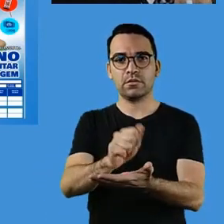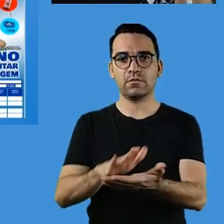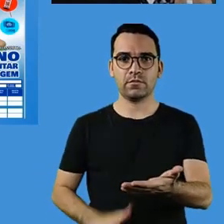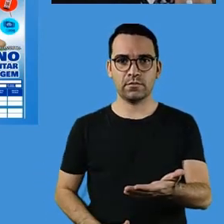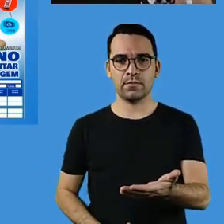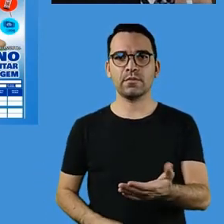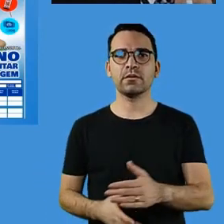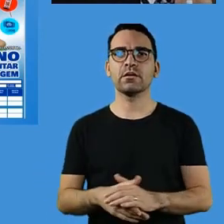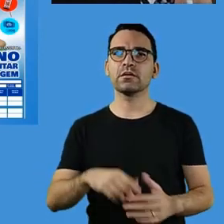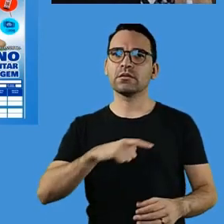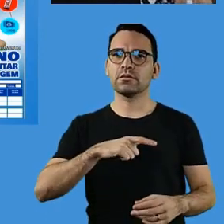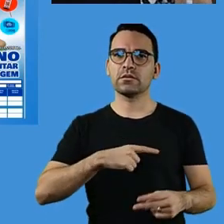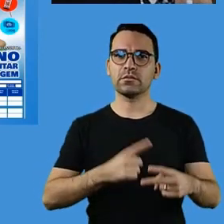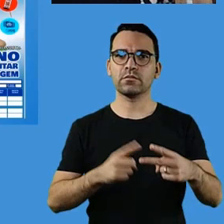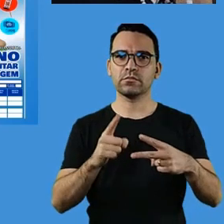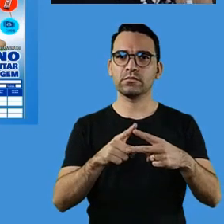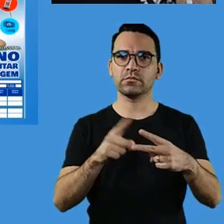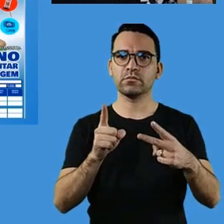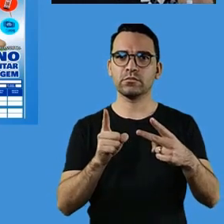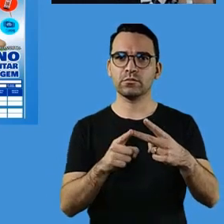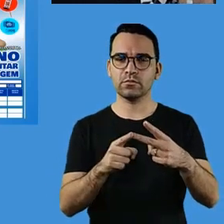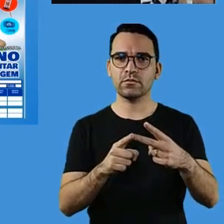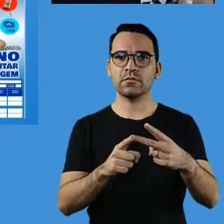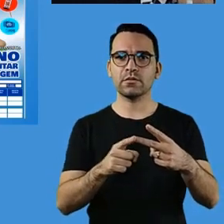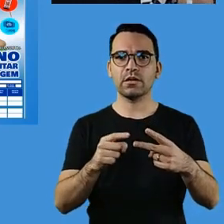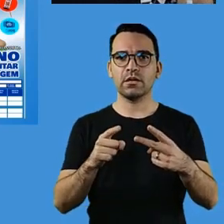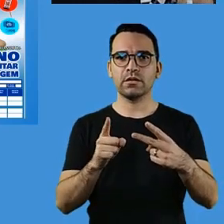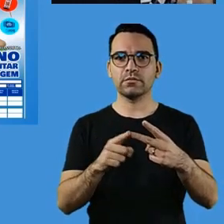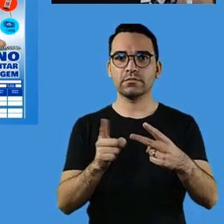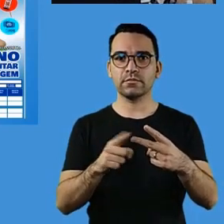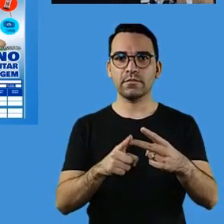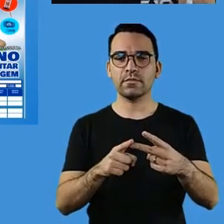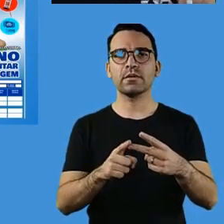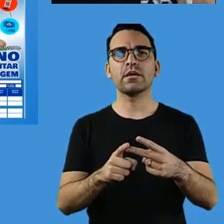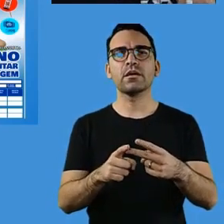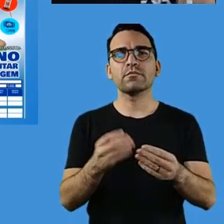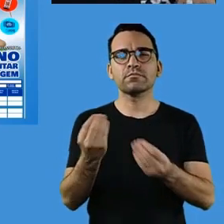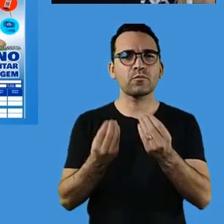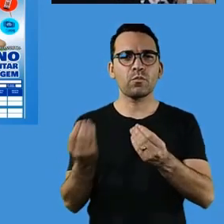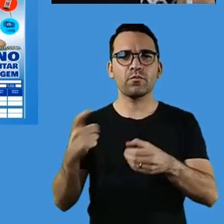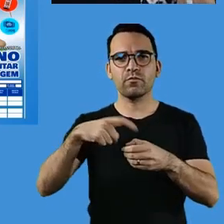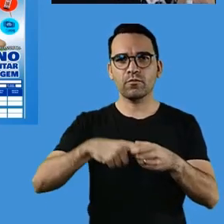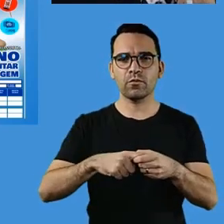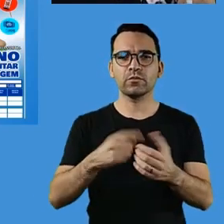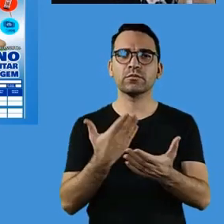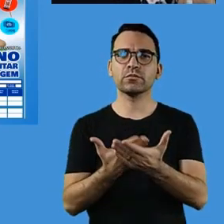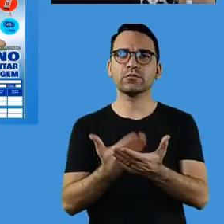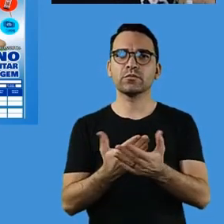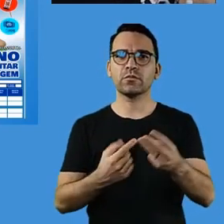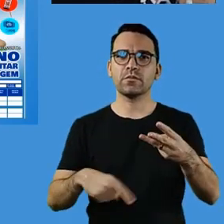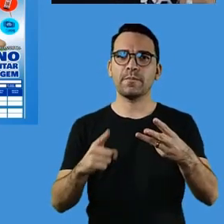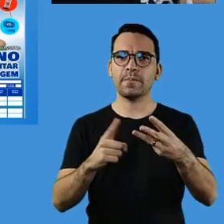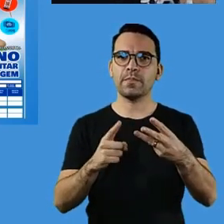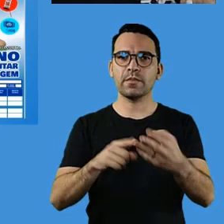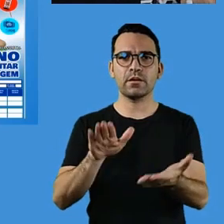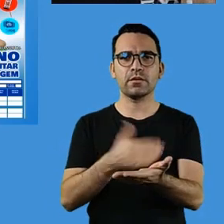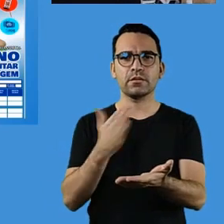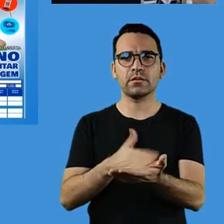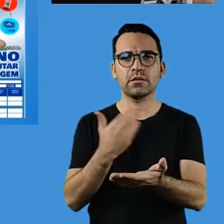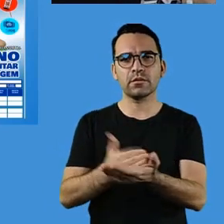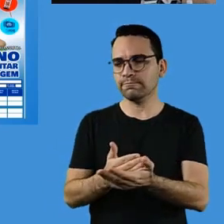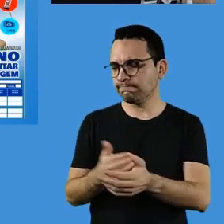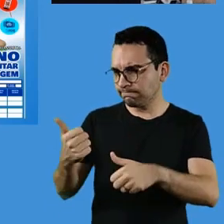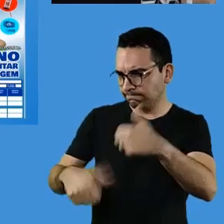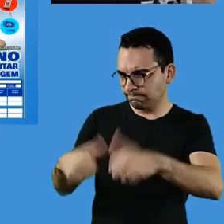para retomada da aprendizagem, cadernos de atividade diagnóstica, caderno base volume 1,